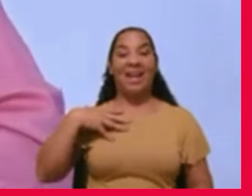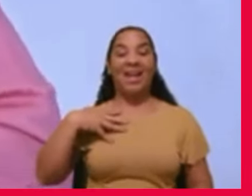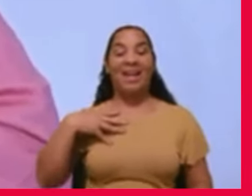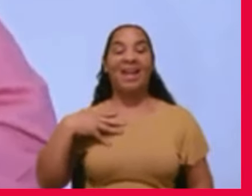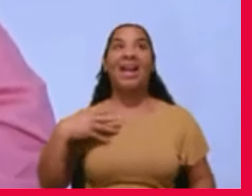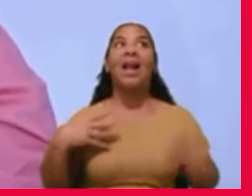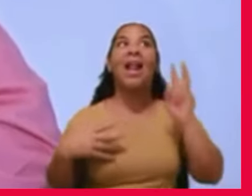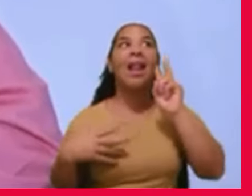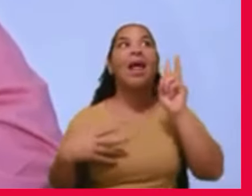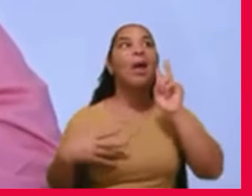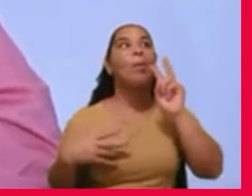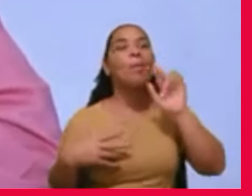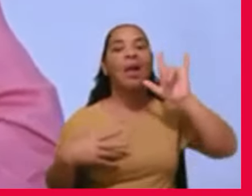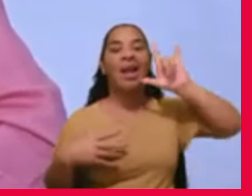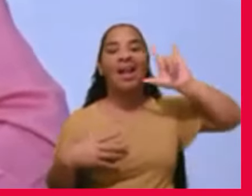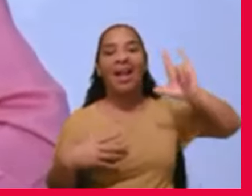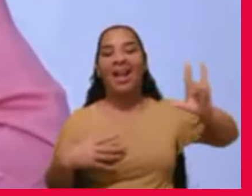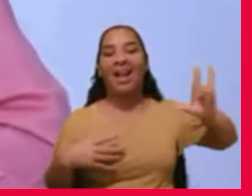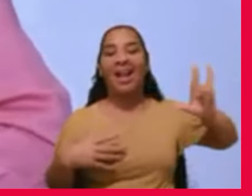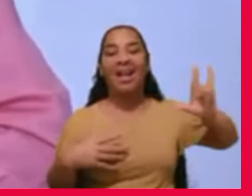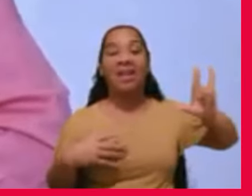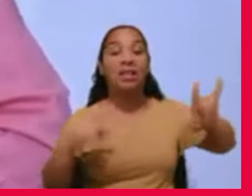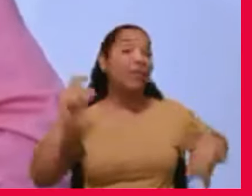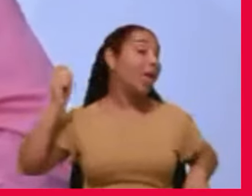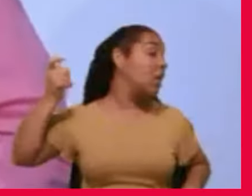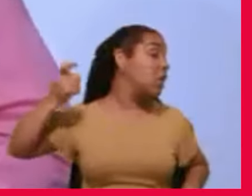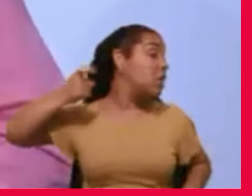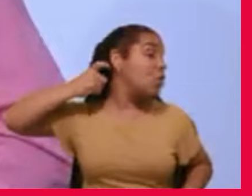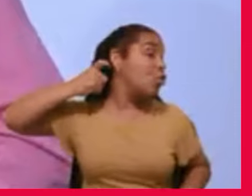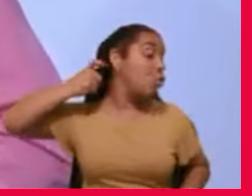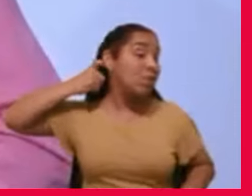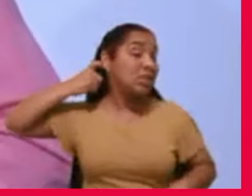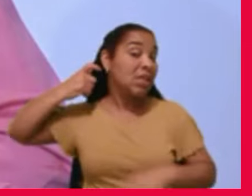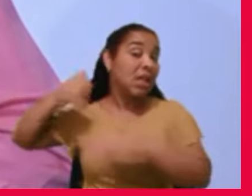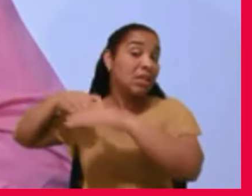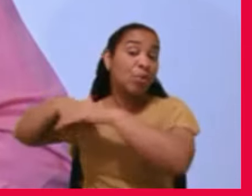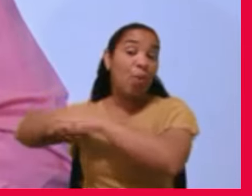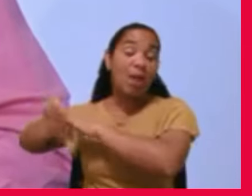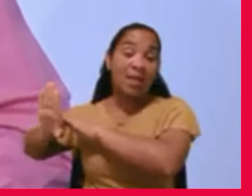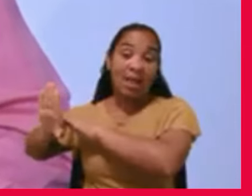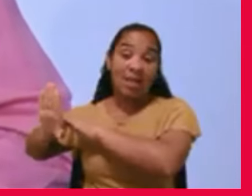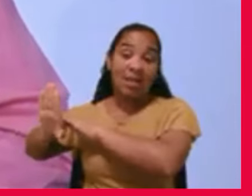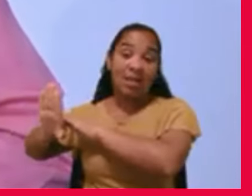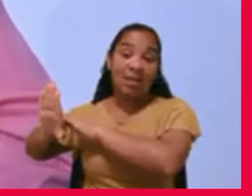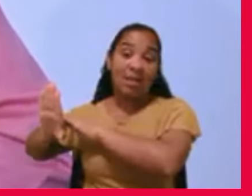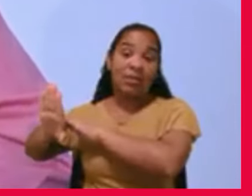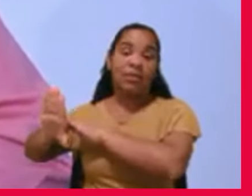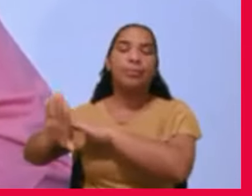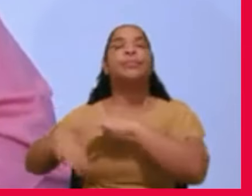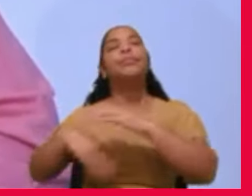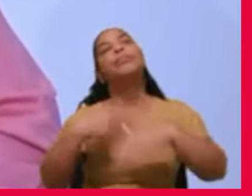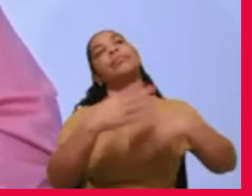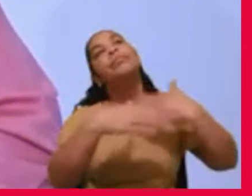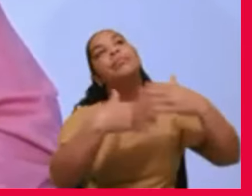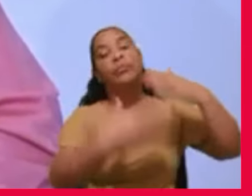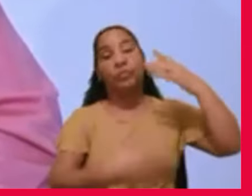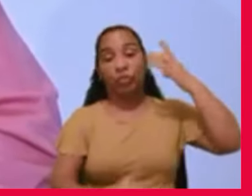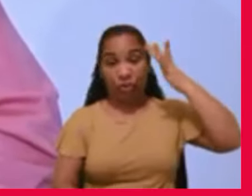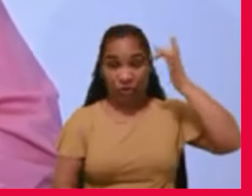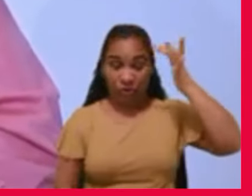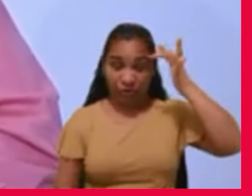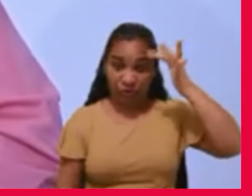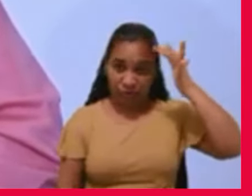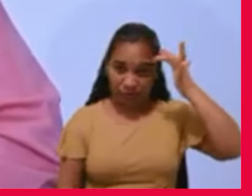estava no meu inconsciente. Dias depois, uma pessoa que eu tenho em alta